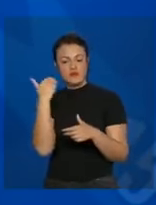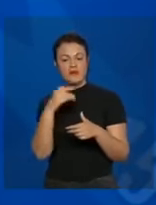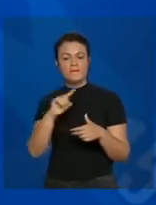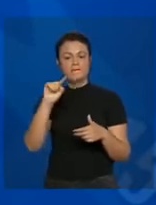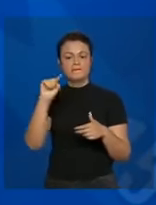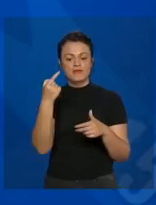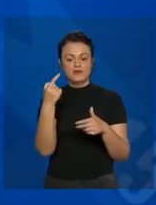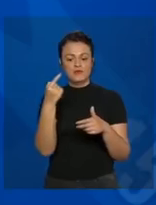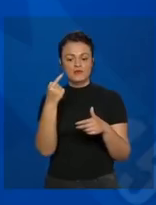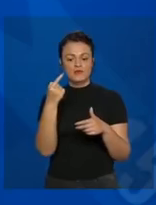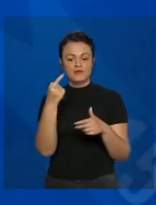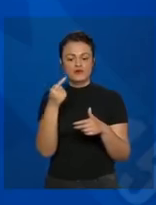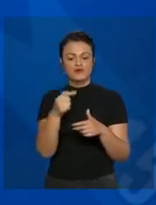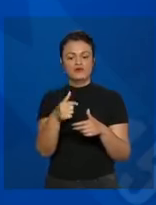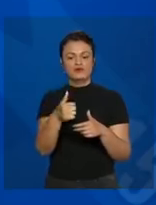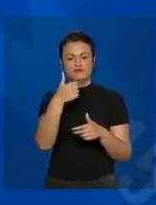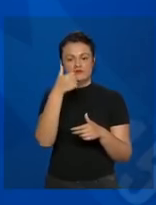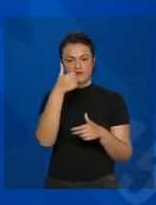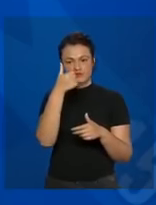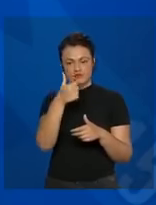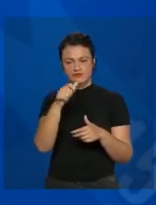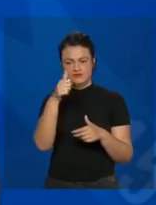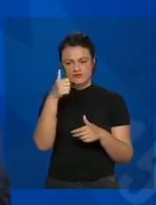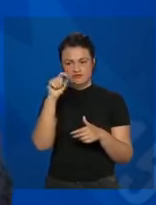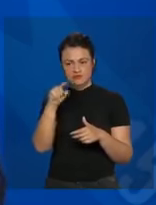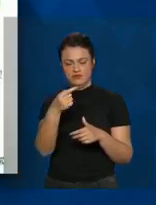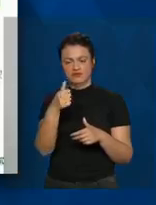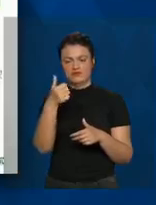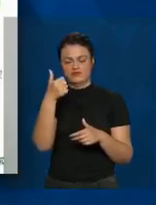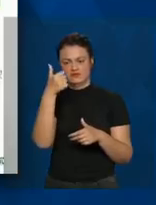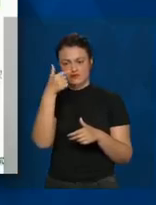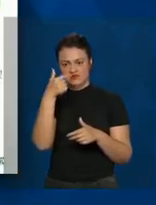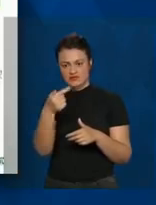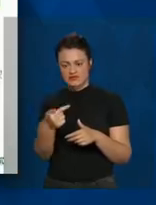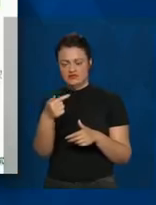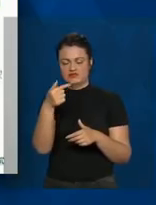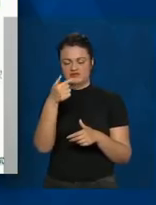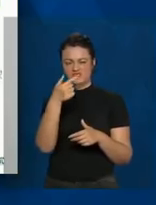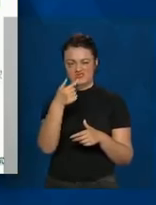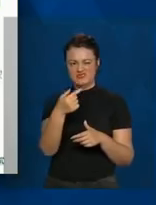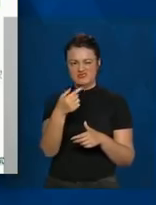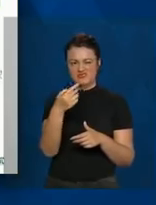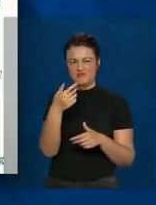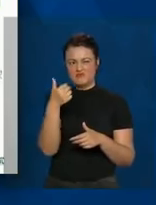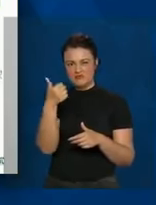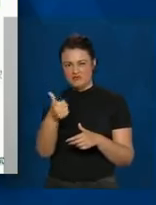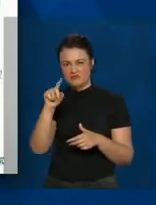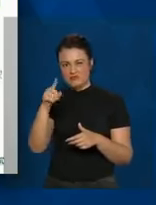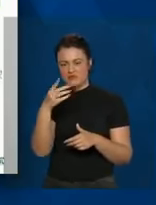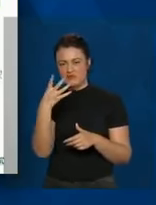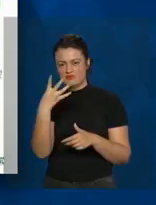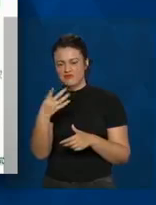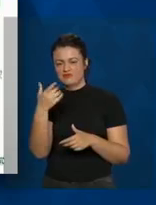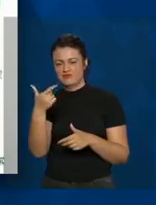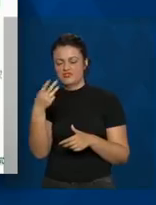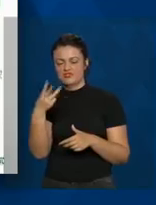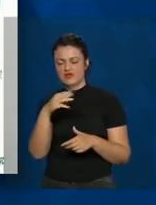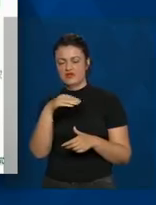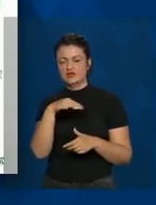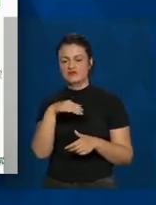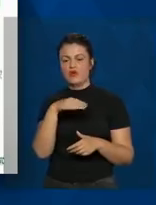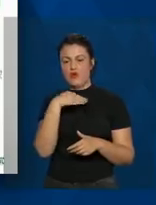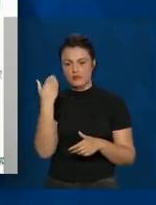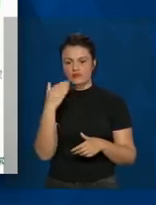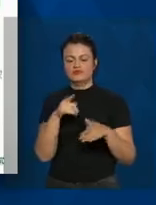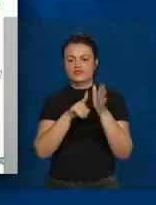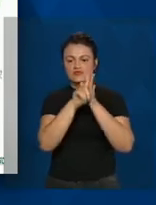.736 óbitos, 1.421 destes já estão com